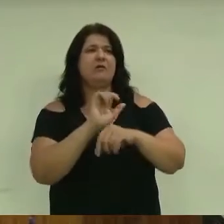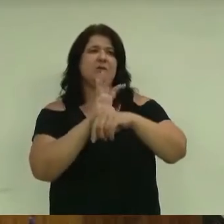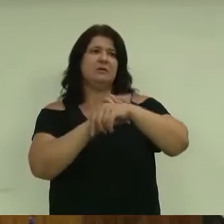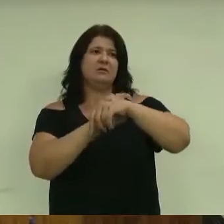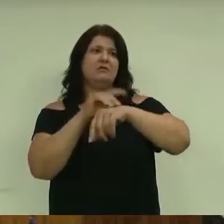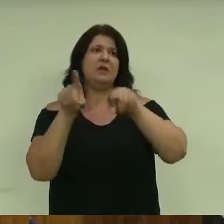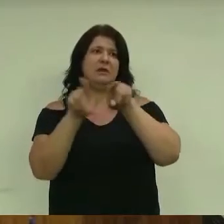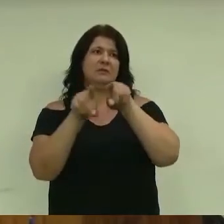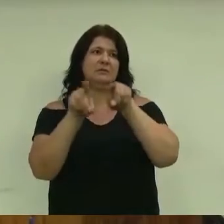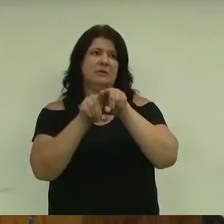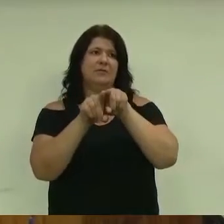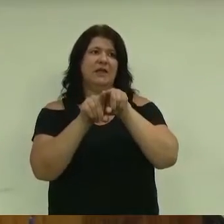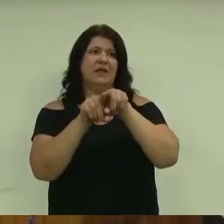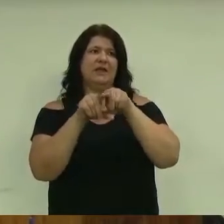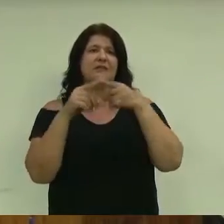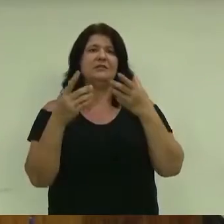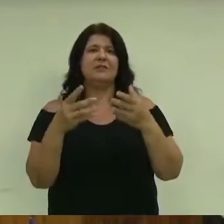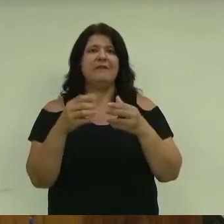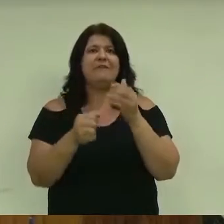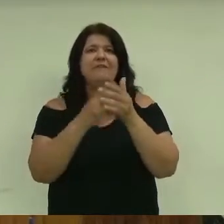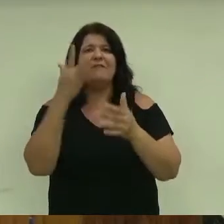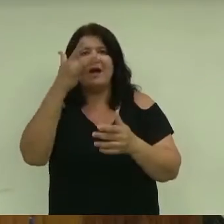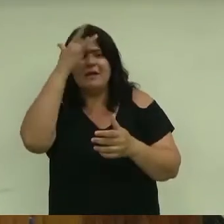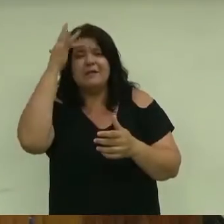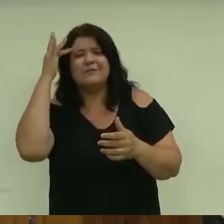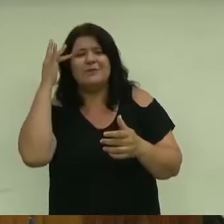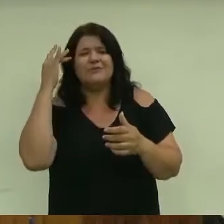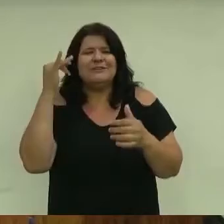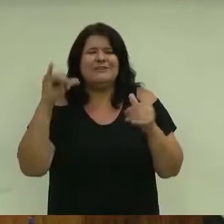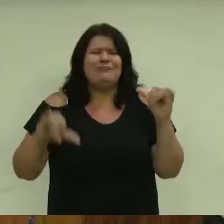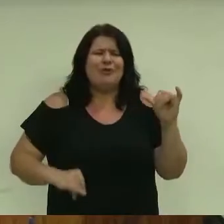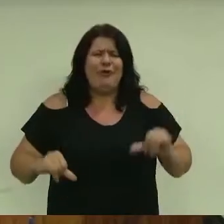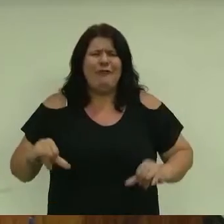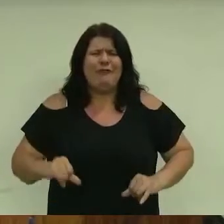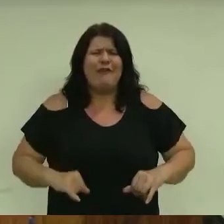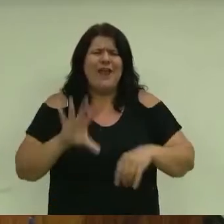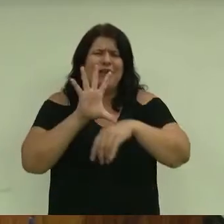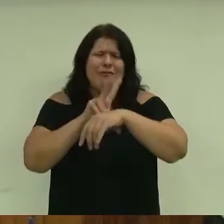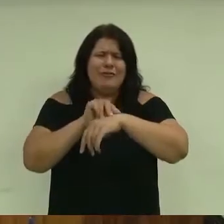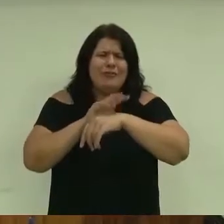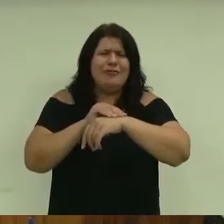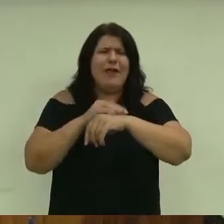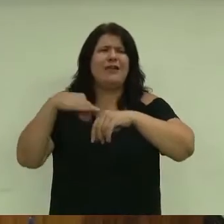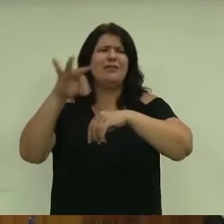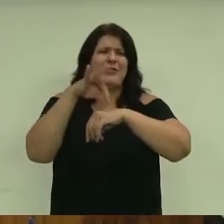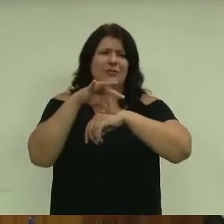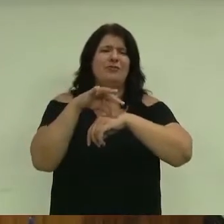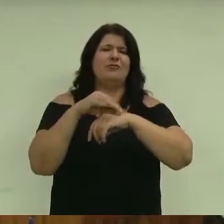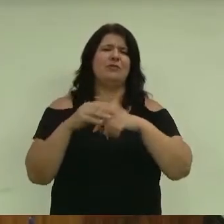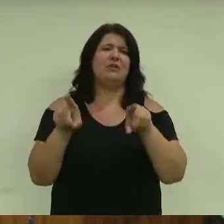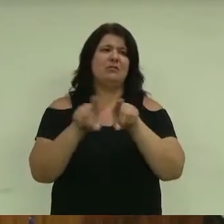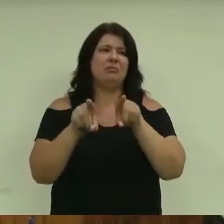morrendo, tem muita gente passando muito mal com a dengue no nosso município. Não só a dengue, que eu também achei cunguinha.